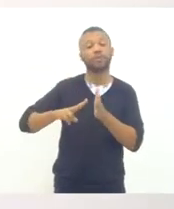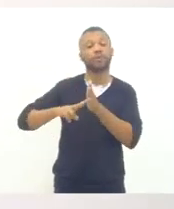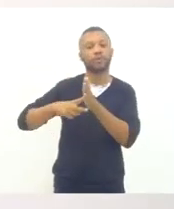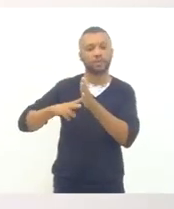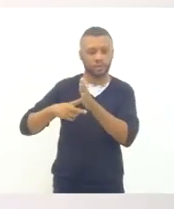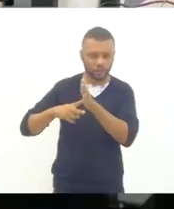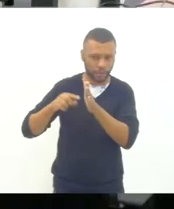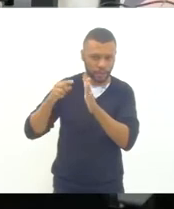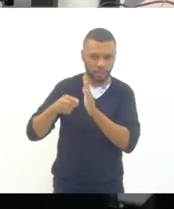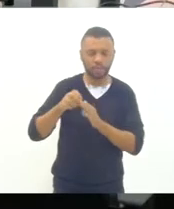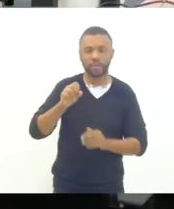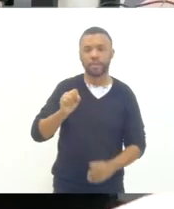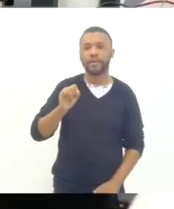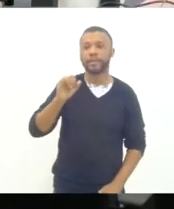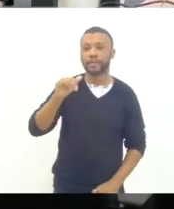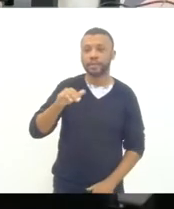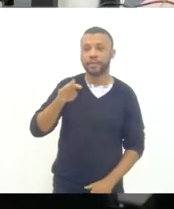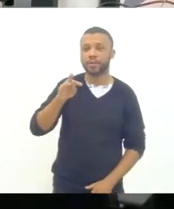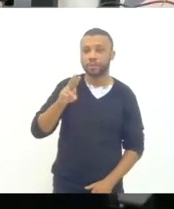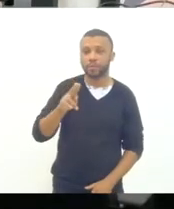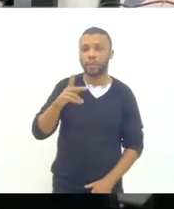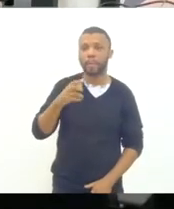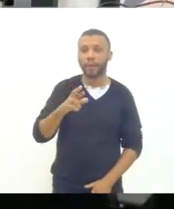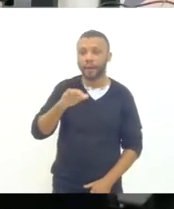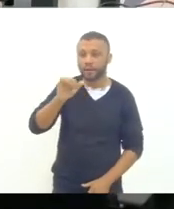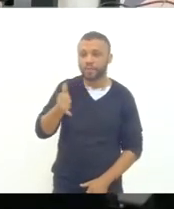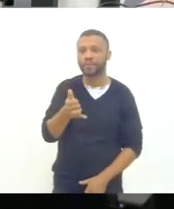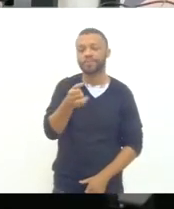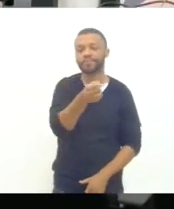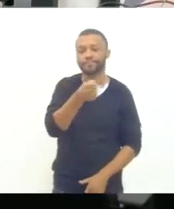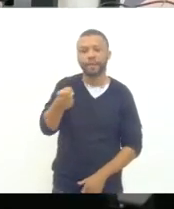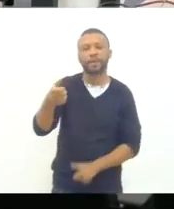Regina, obrigado aqui pela presença. Te passo a palavra.